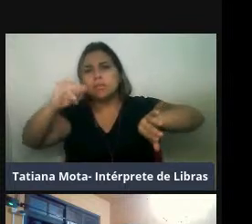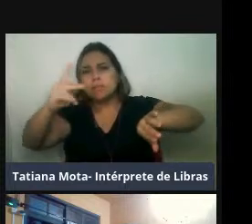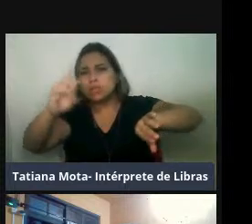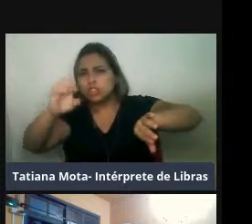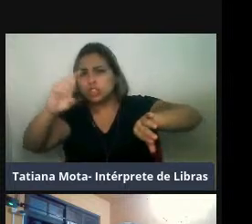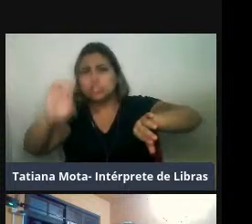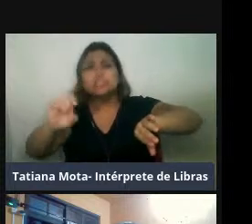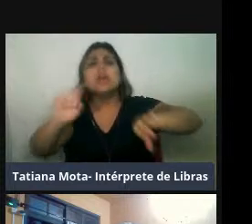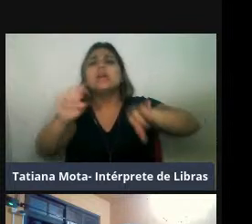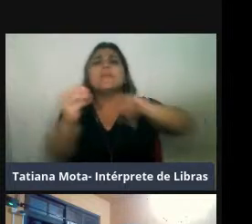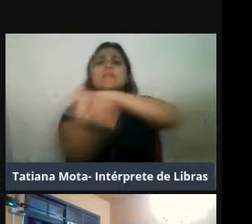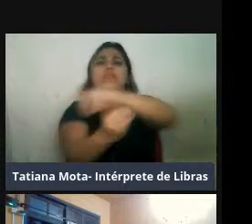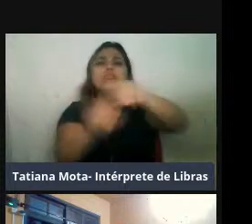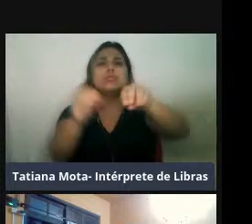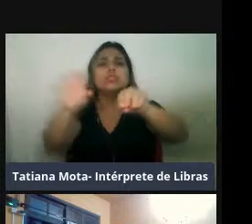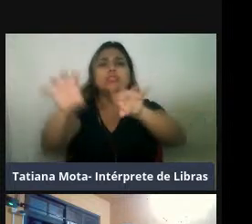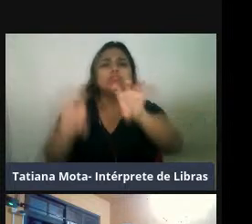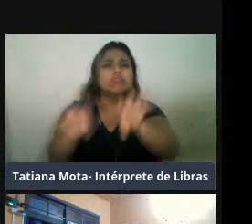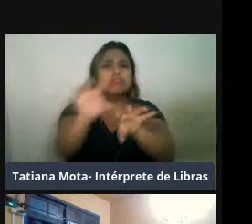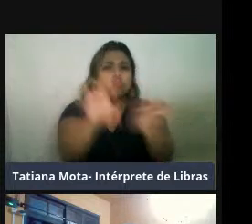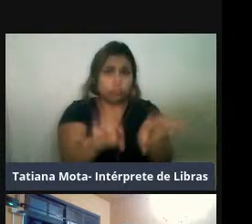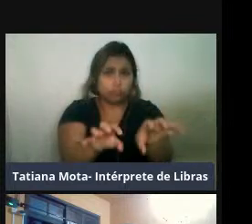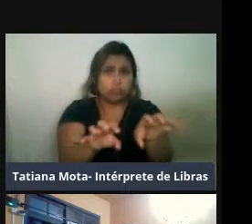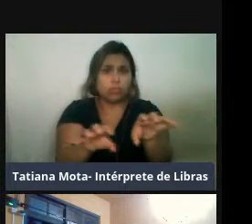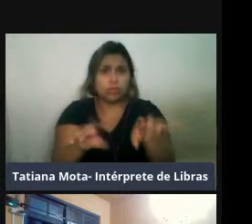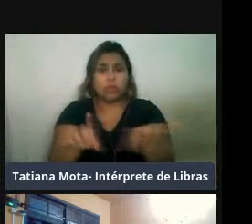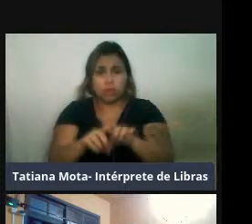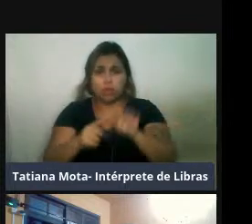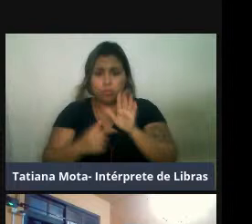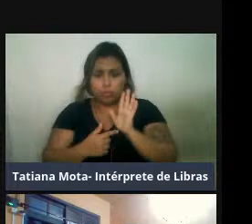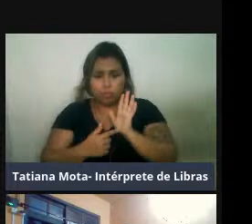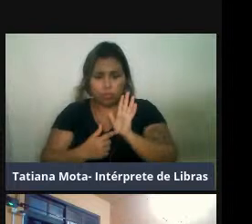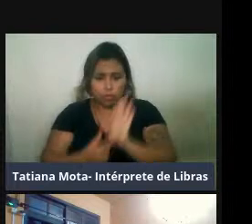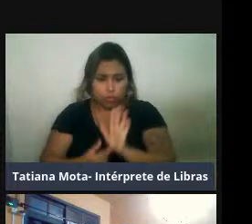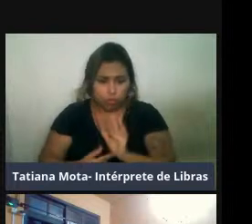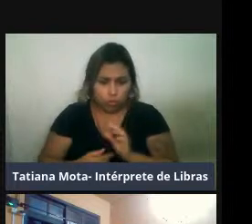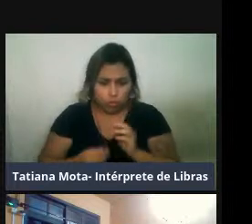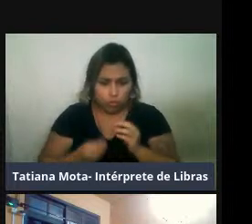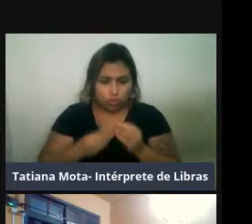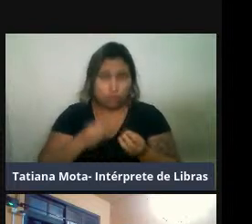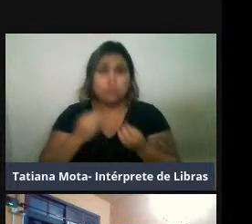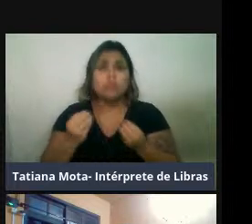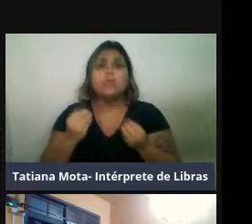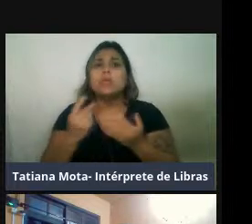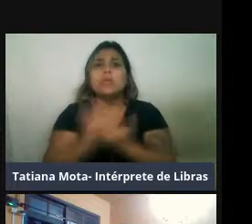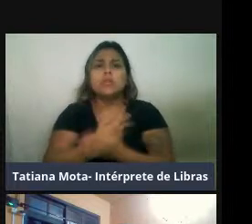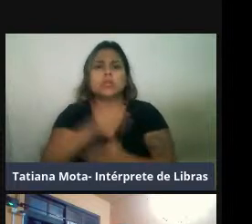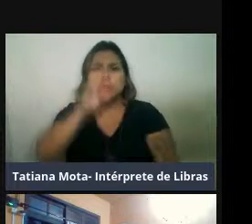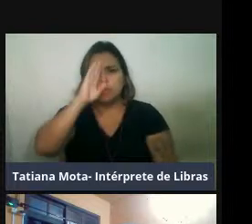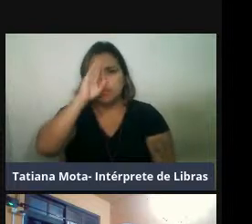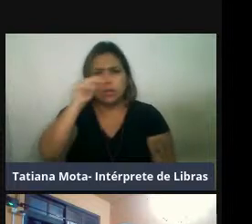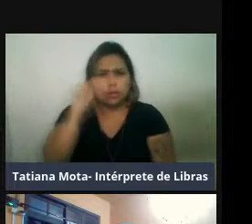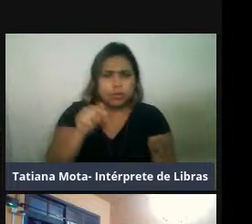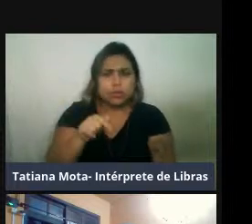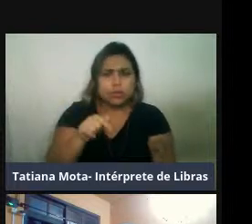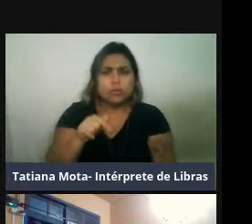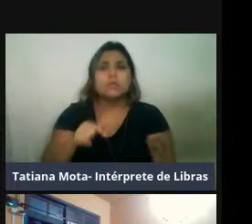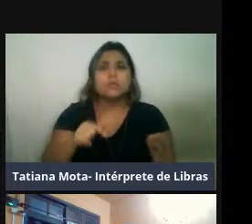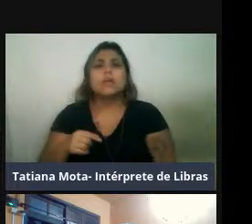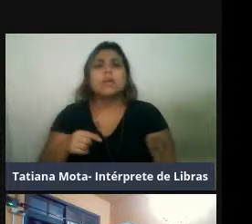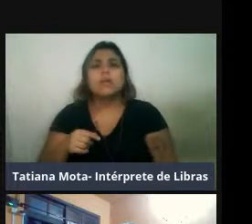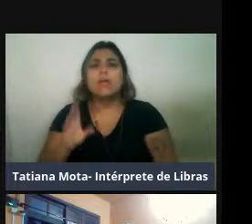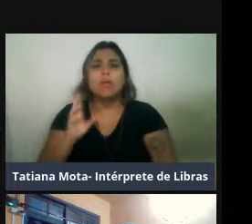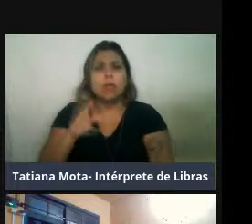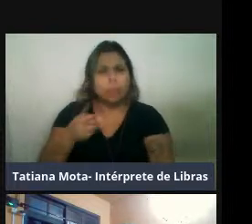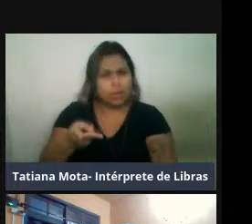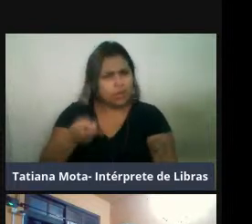evidenciar a questão de riqueza, e no caso dos pinípides, esse padrão, esse gradiente latitudinal, ele é bem